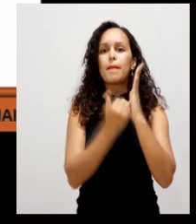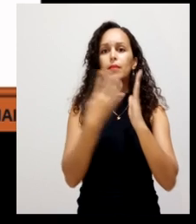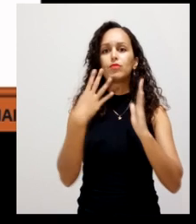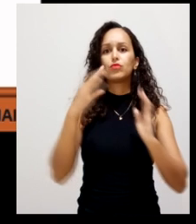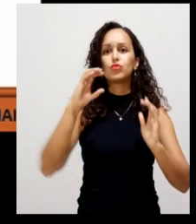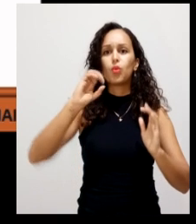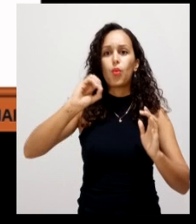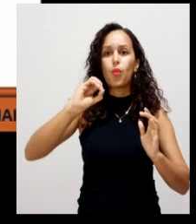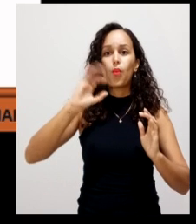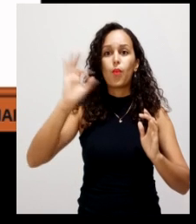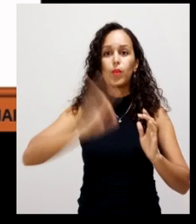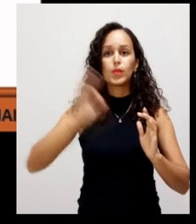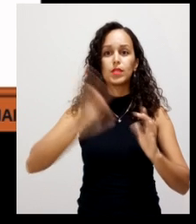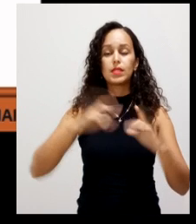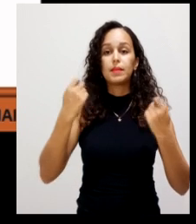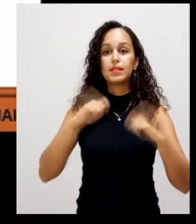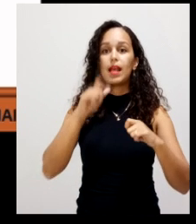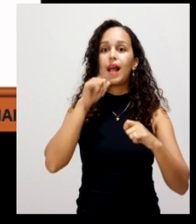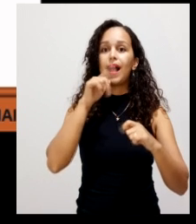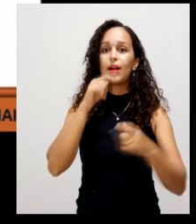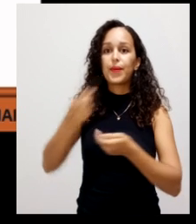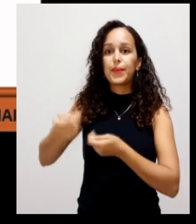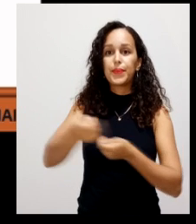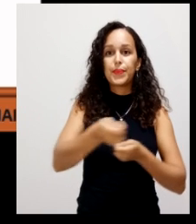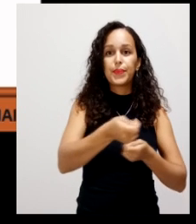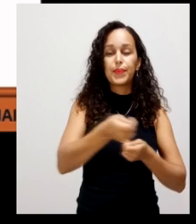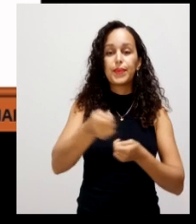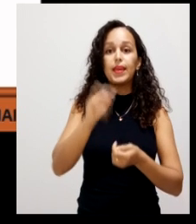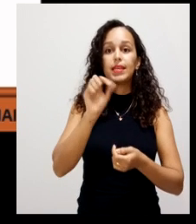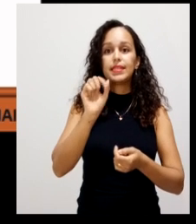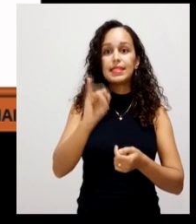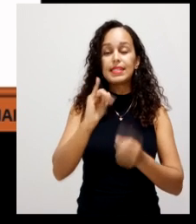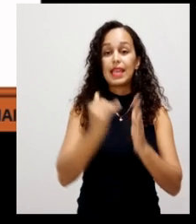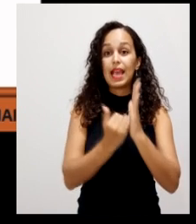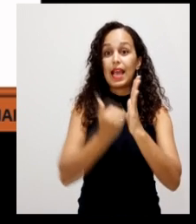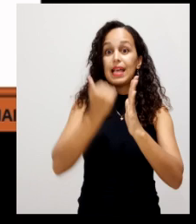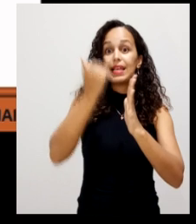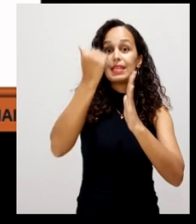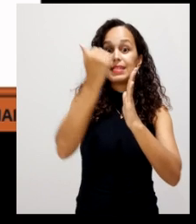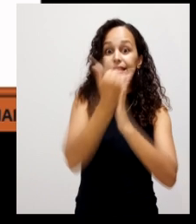deve fazer irrigar e quando está acima de 60% nós temos que revolver